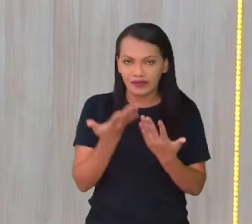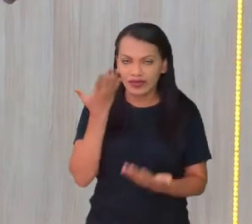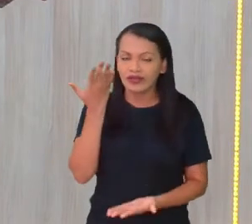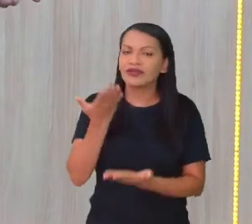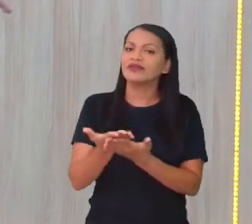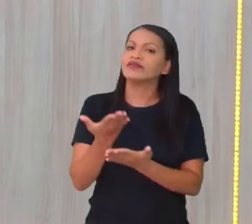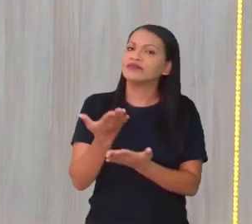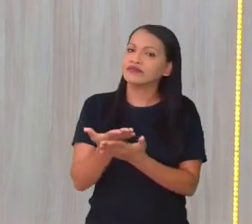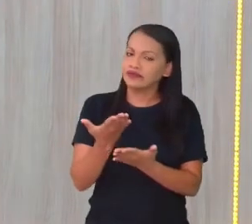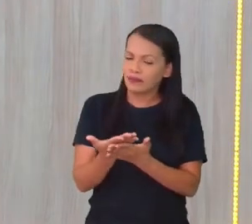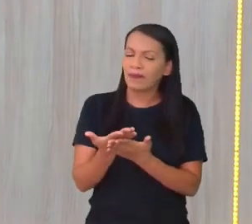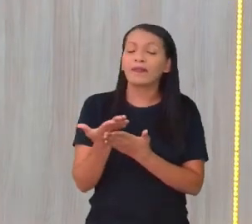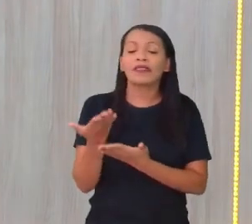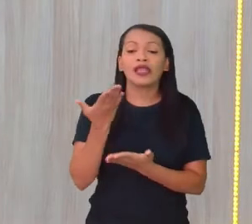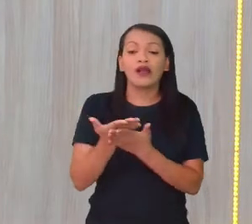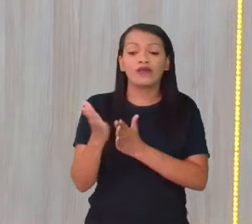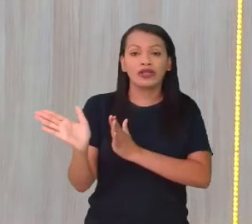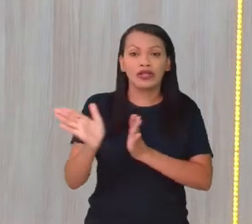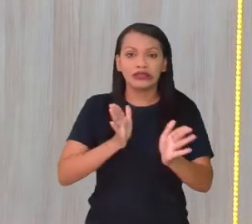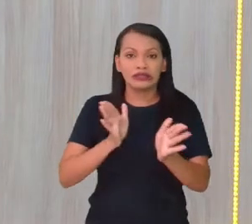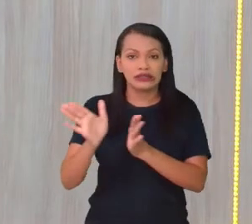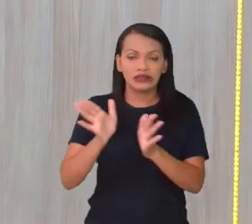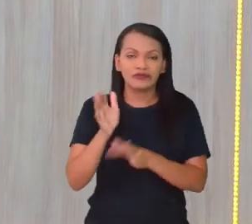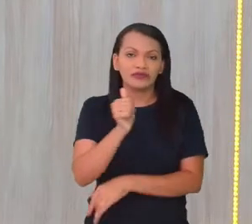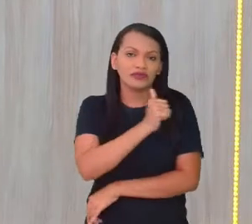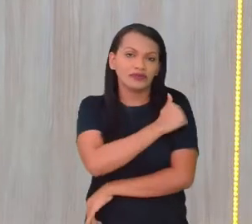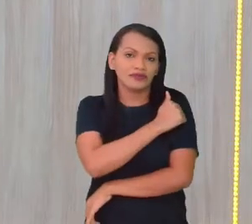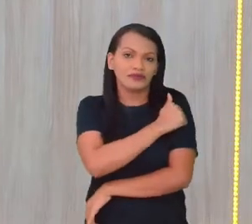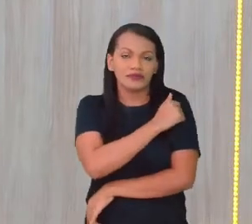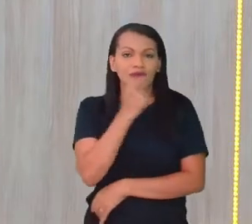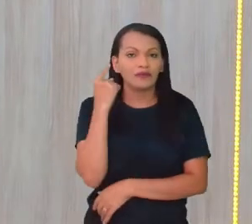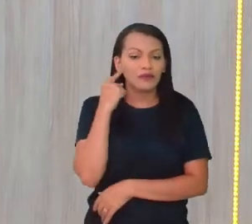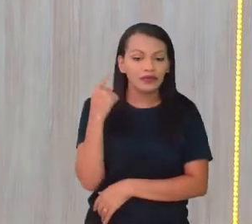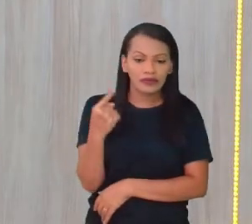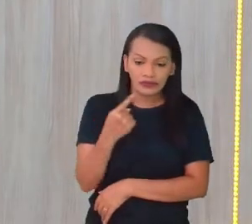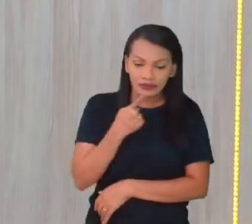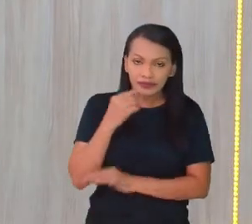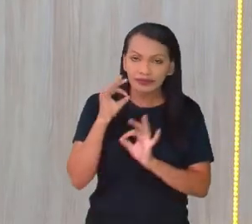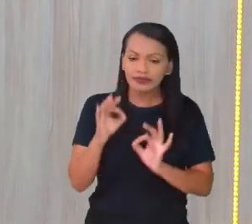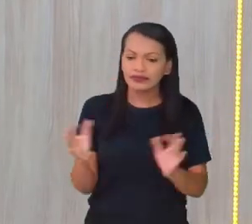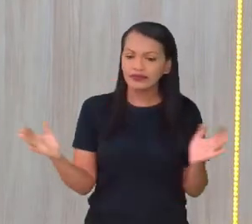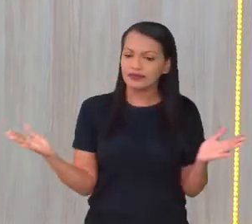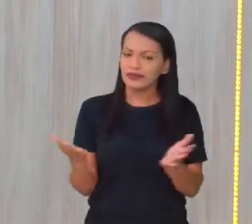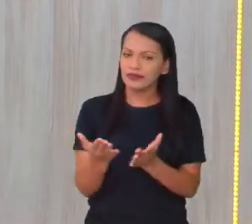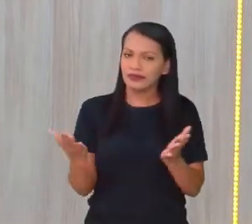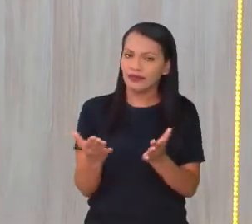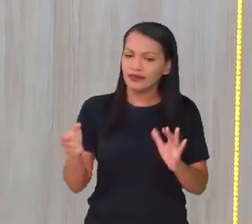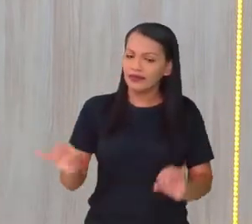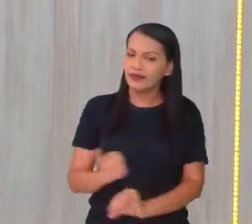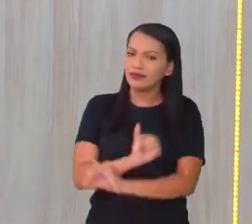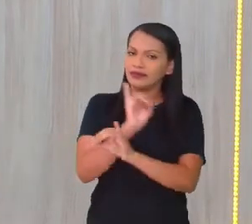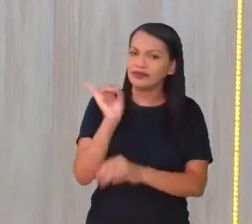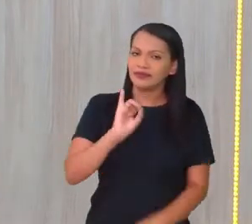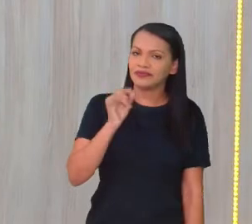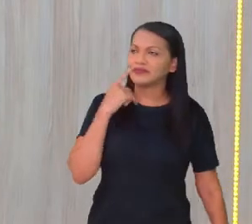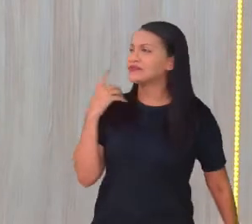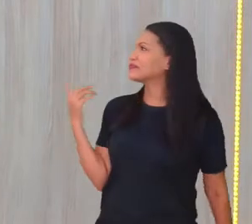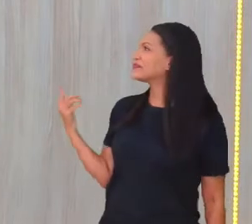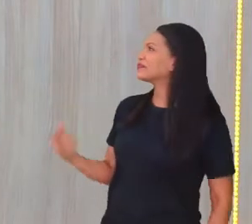aula, deixando ela mais acessível. Eu agora vou mandar um oi, oi.